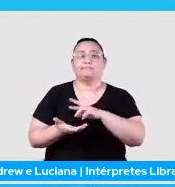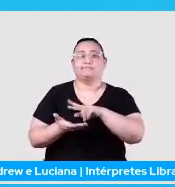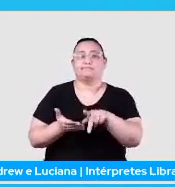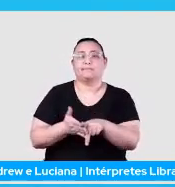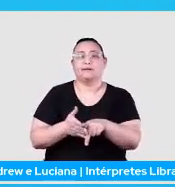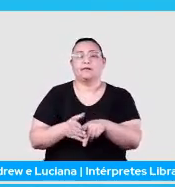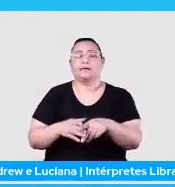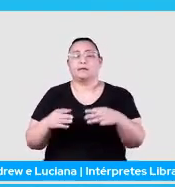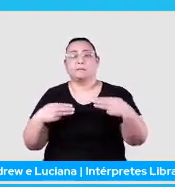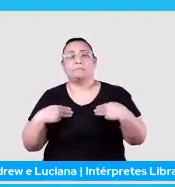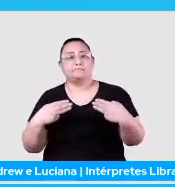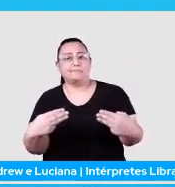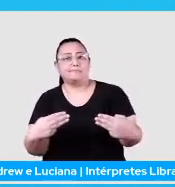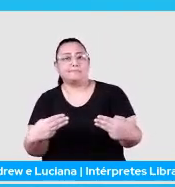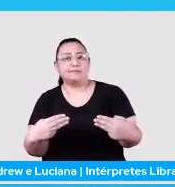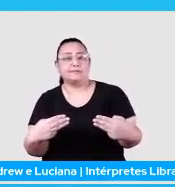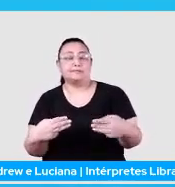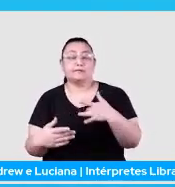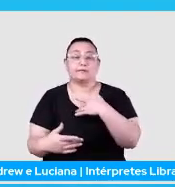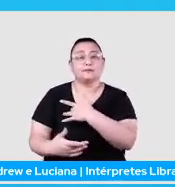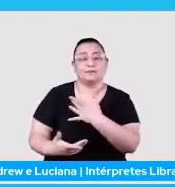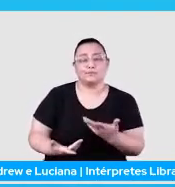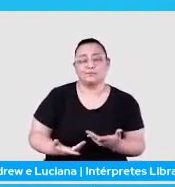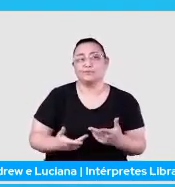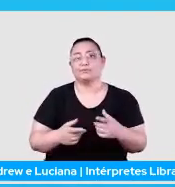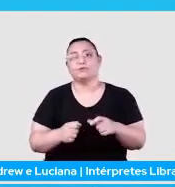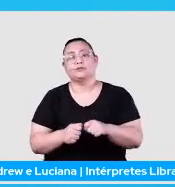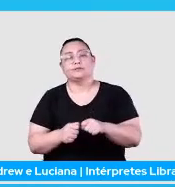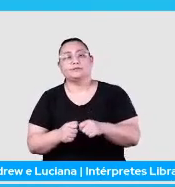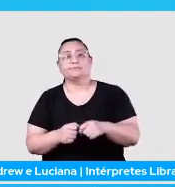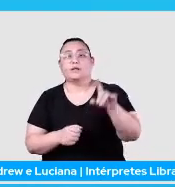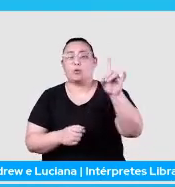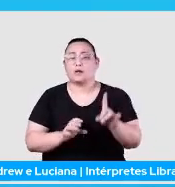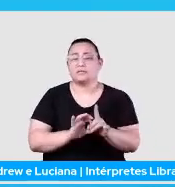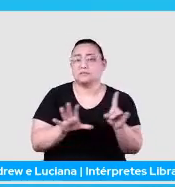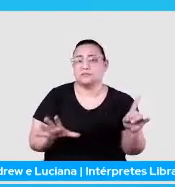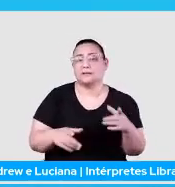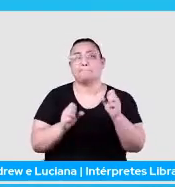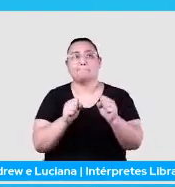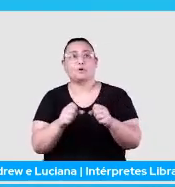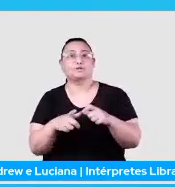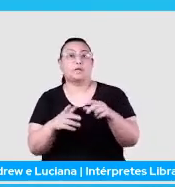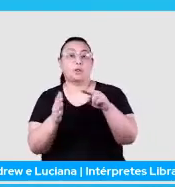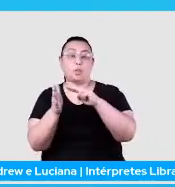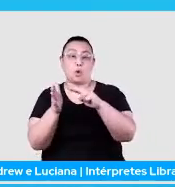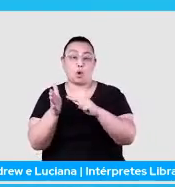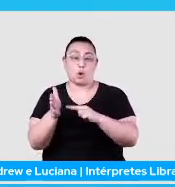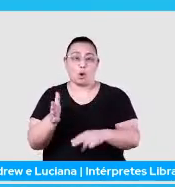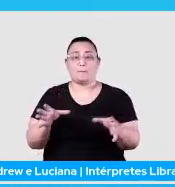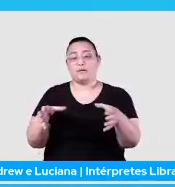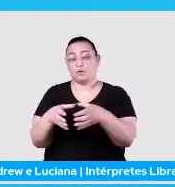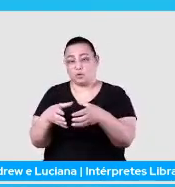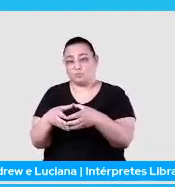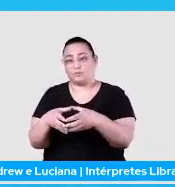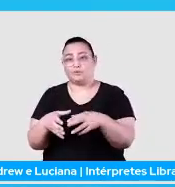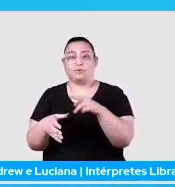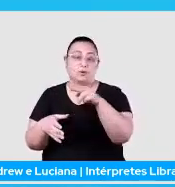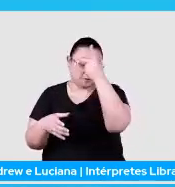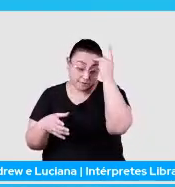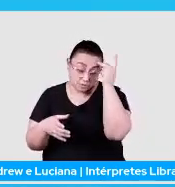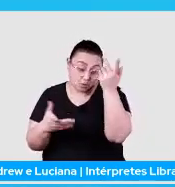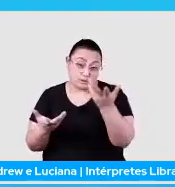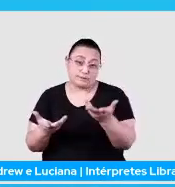da Saúde e tudo mais. A gente pode ter um conjunto de nomes, né, que esses nomes podem ser nomes de pessoas,